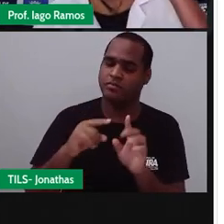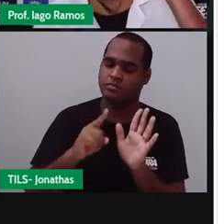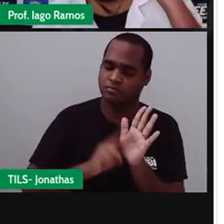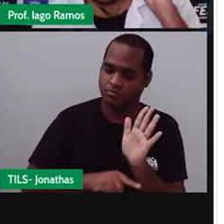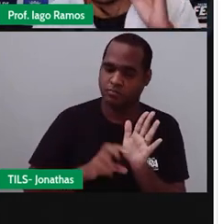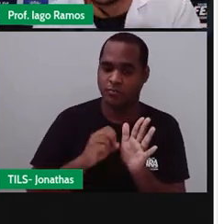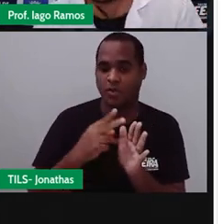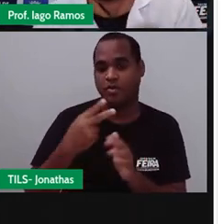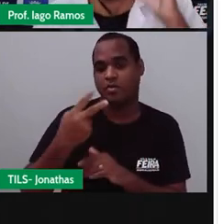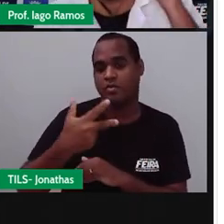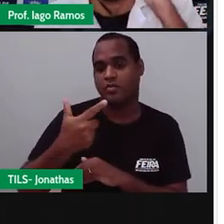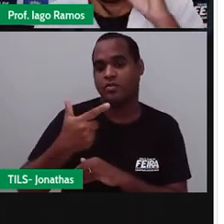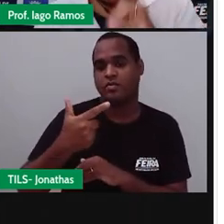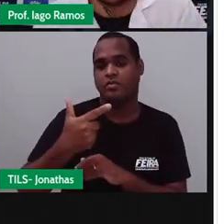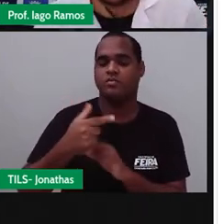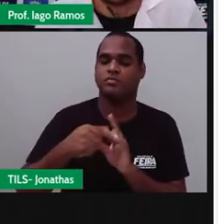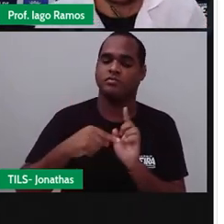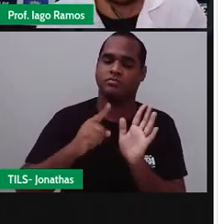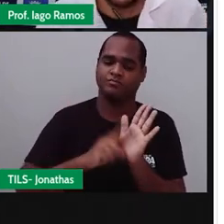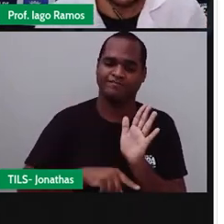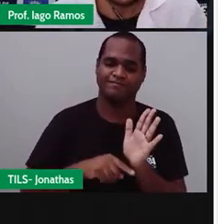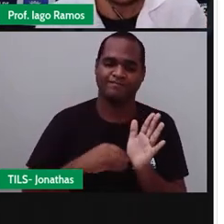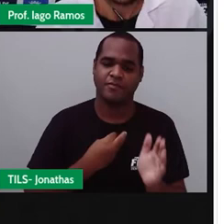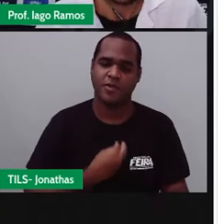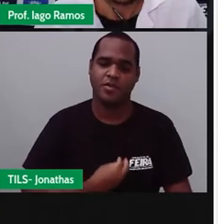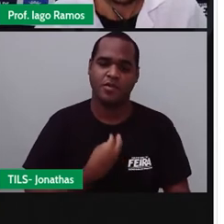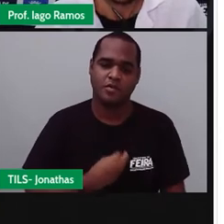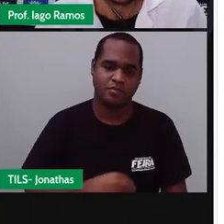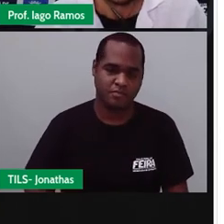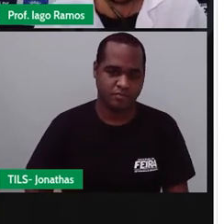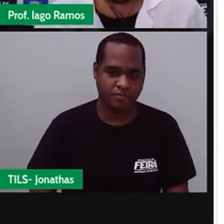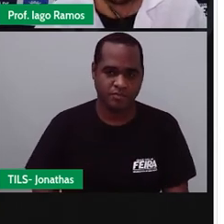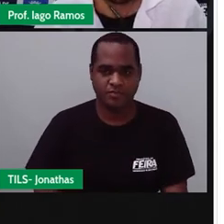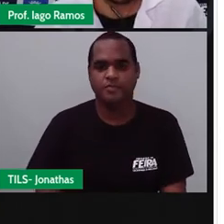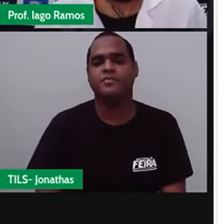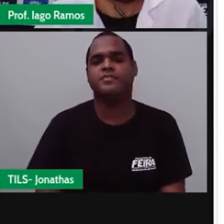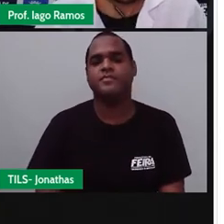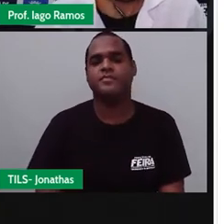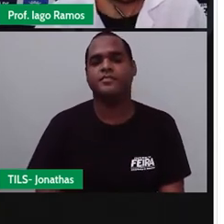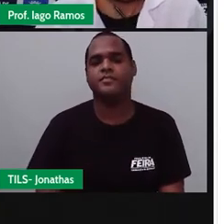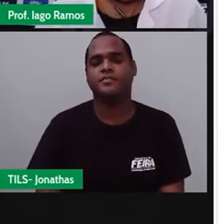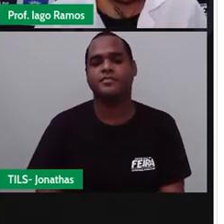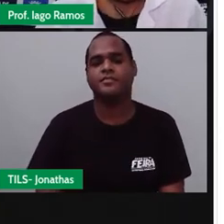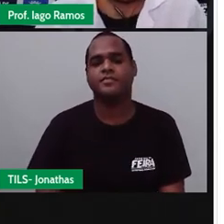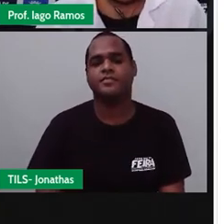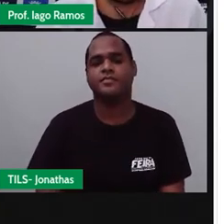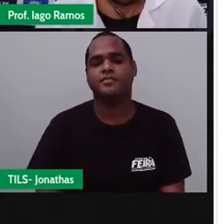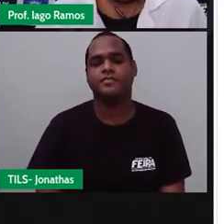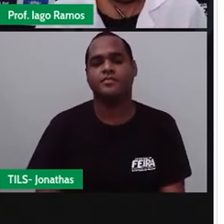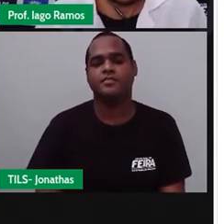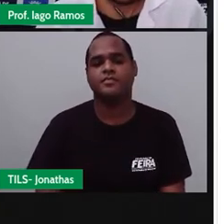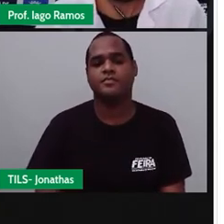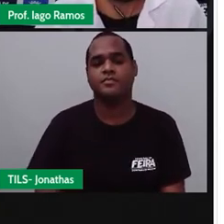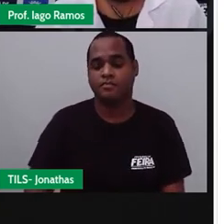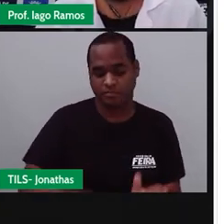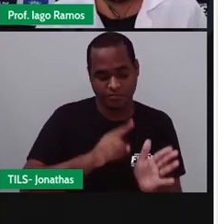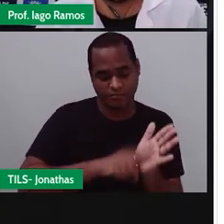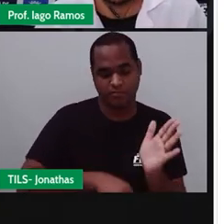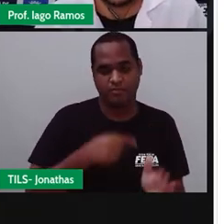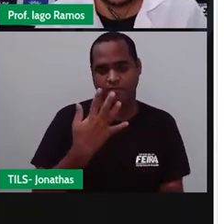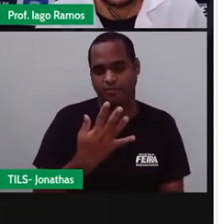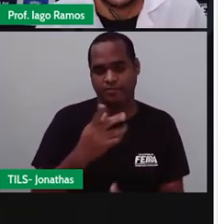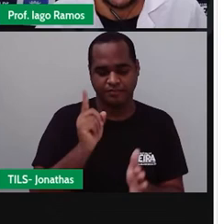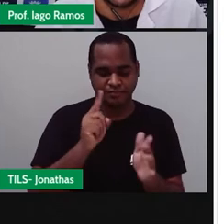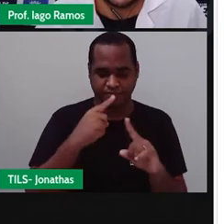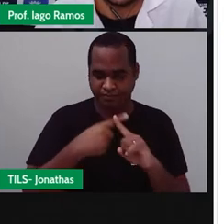entender depois que a gente fizer todos um por um, tá bom? Vamos aqui para essa letra C. Menos 4 vezes